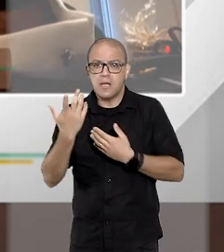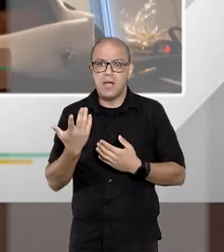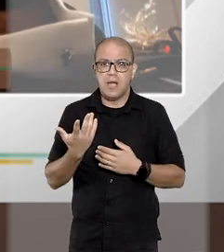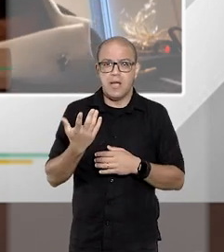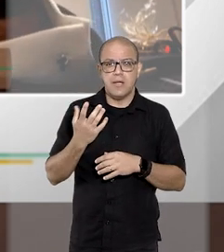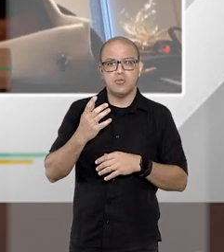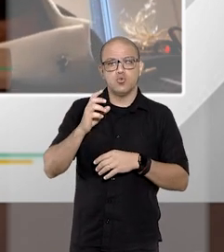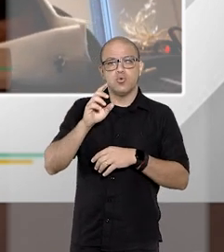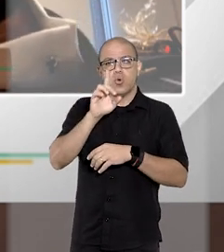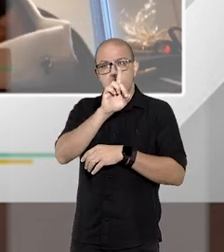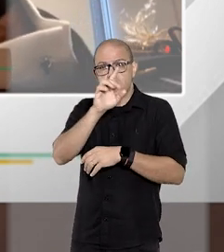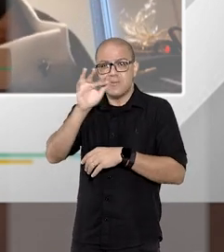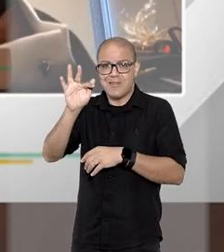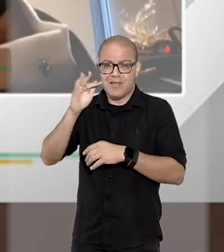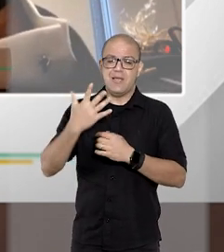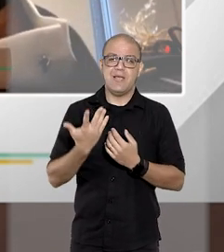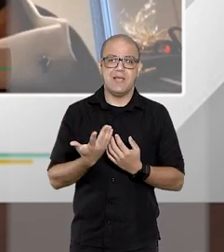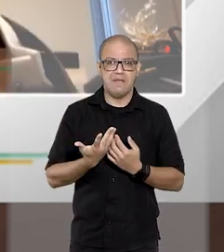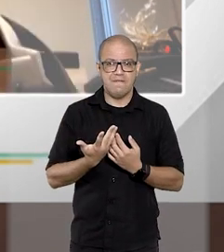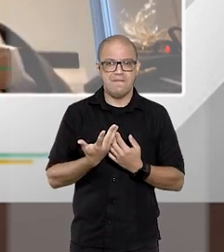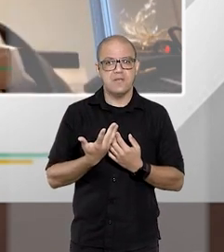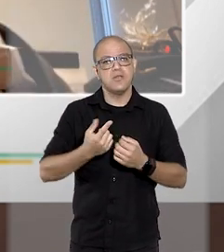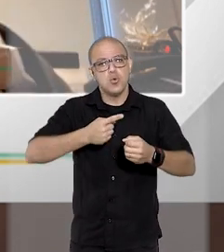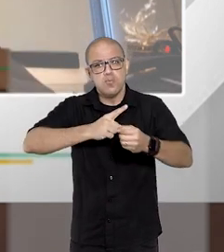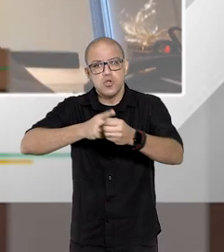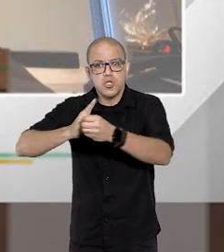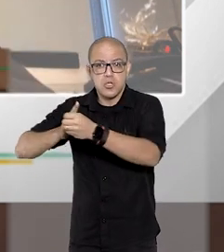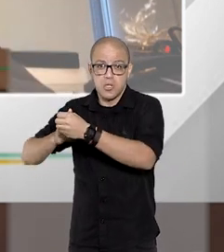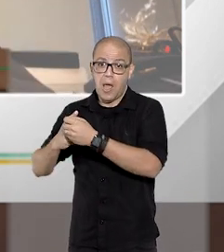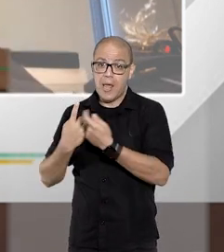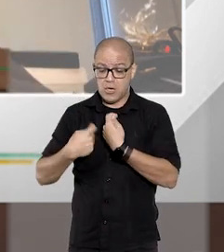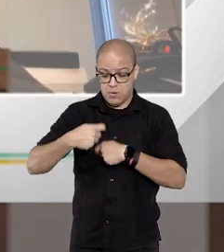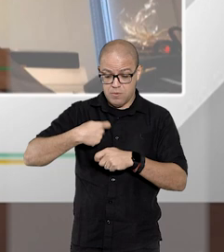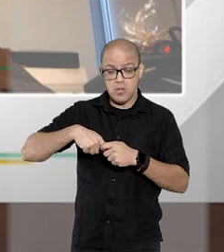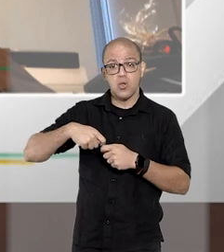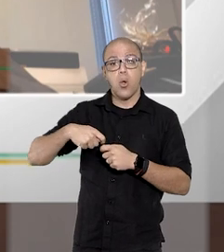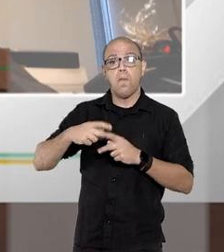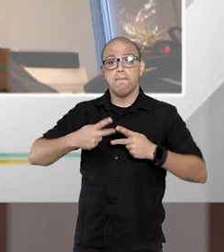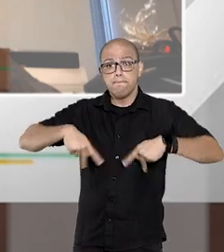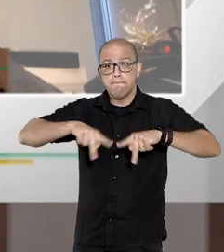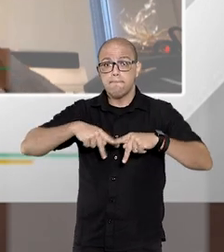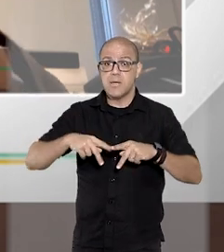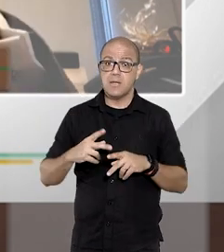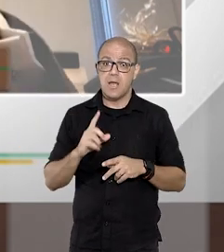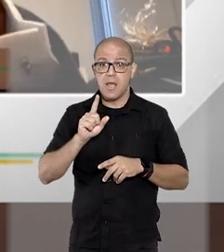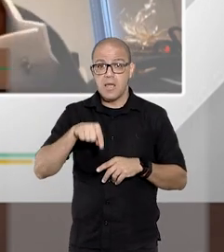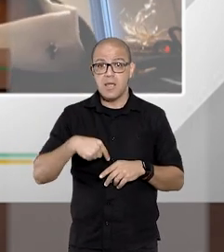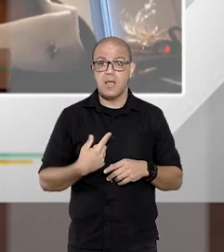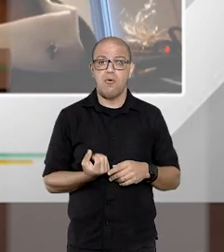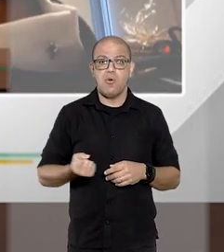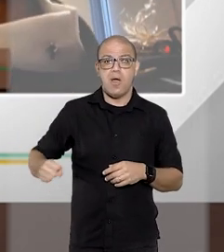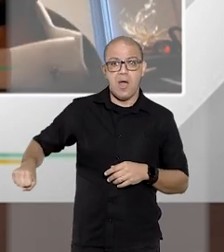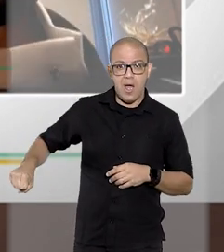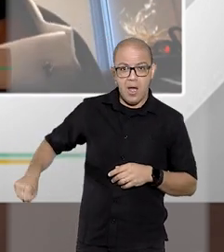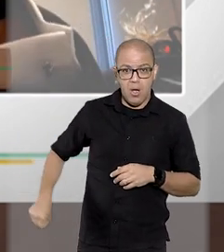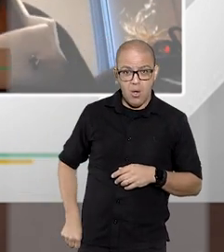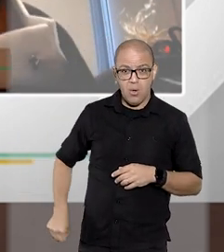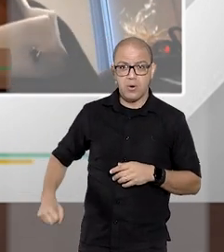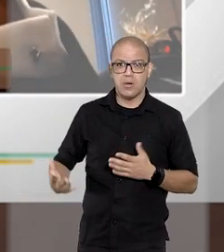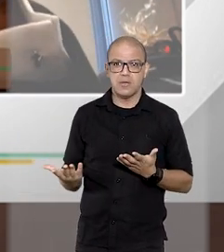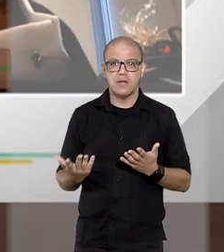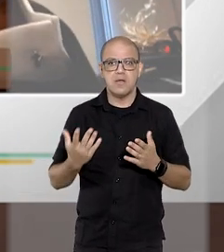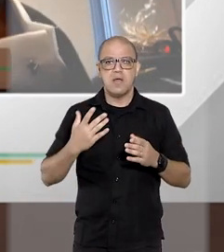Federal e o Município, ao passo que a administração pública indireta ela é formada pelas autarquias,